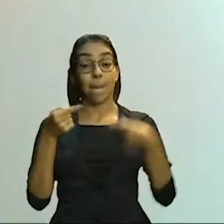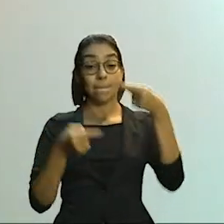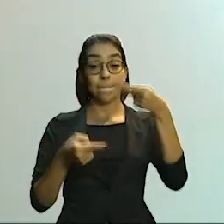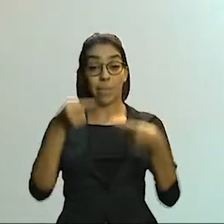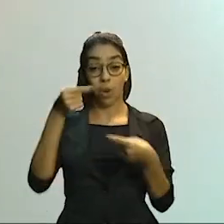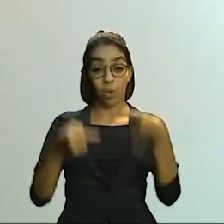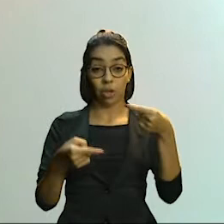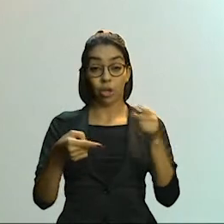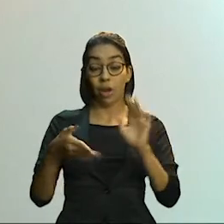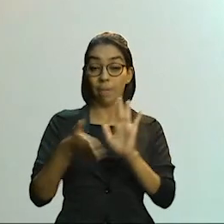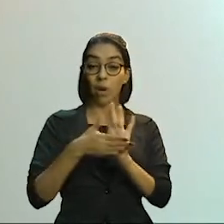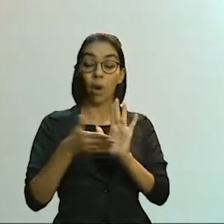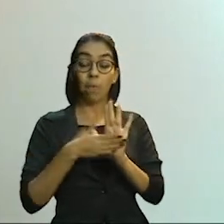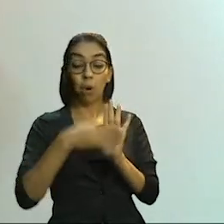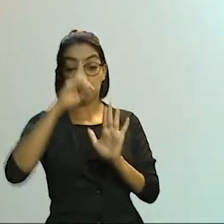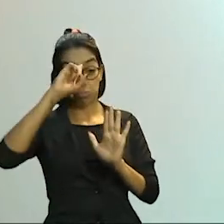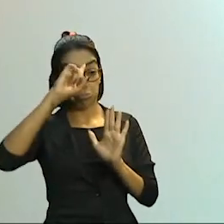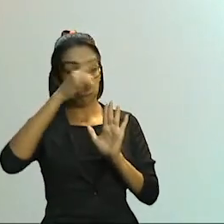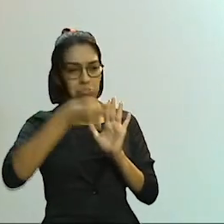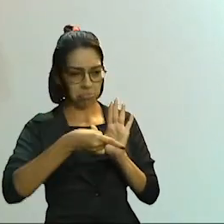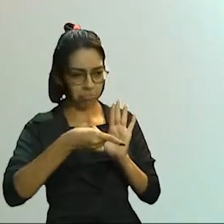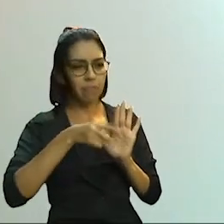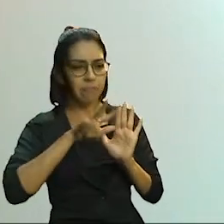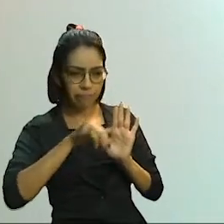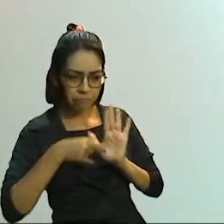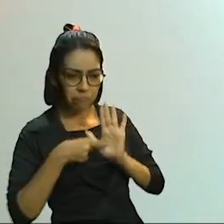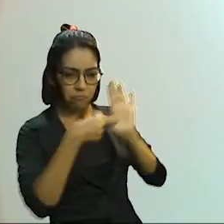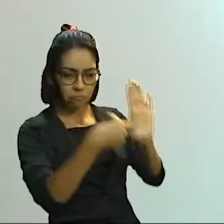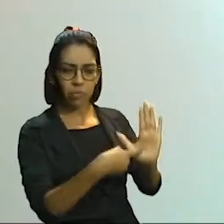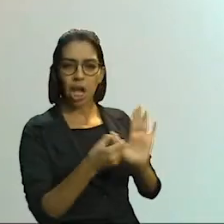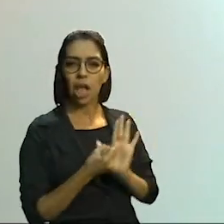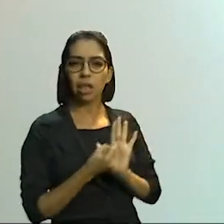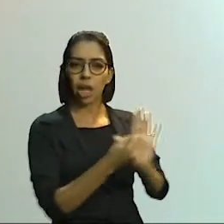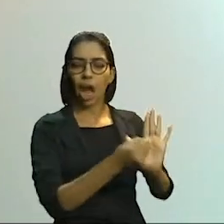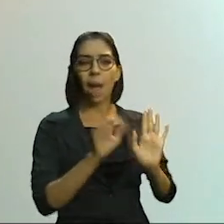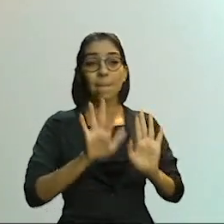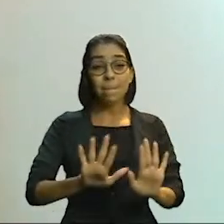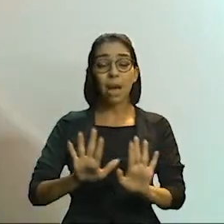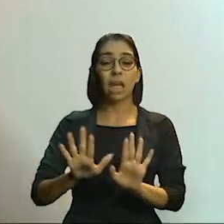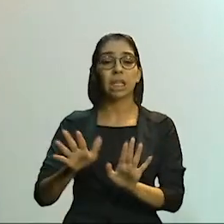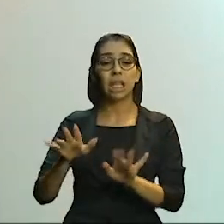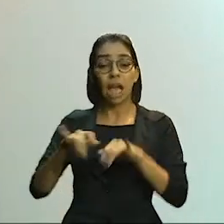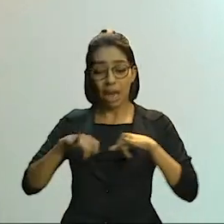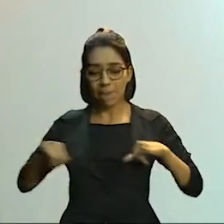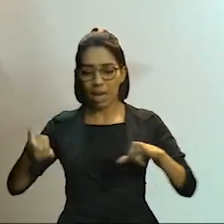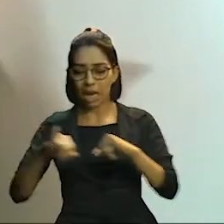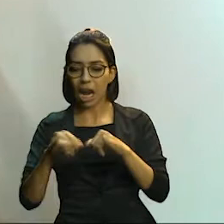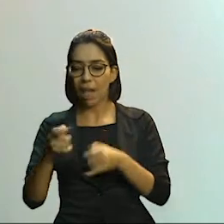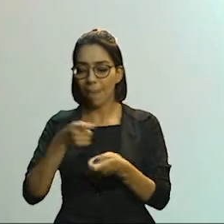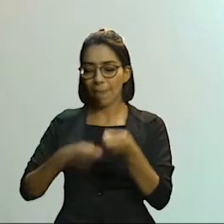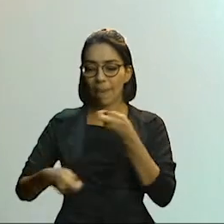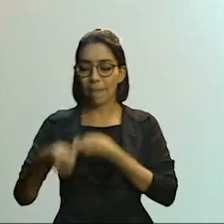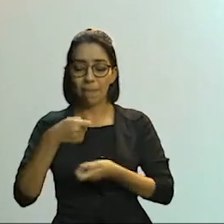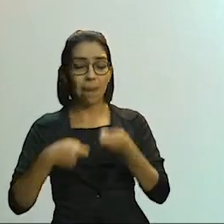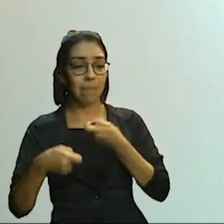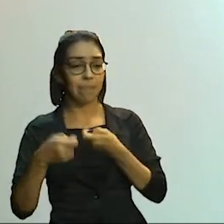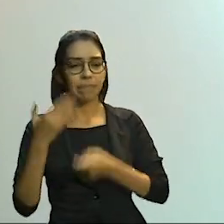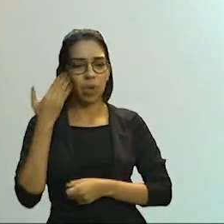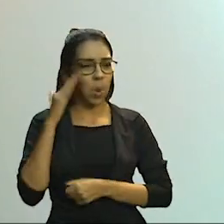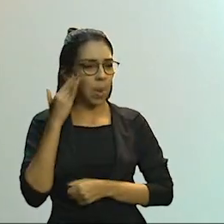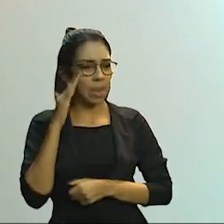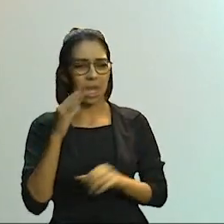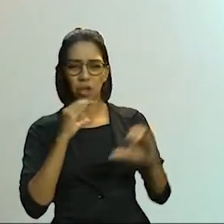colocadas de cima para baixo, um mercado que não acolhe os desejos e a subjetividade desses